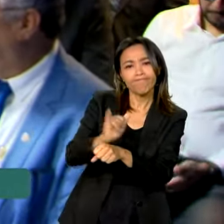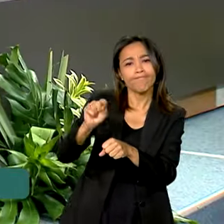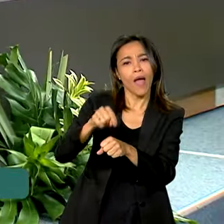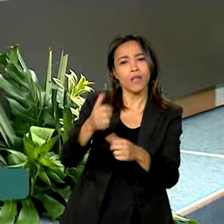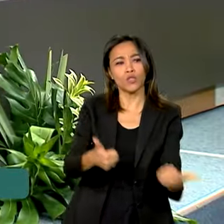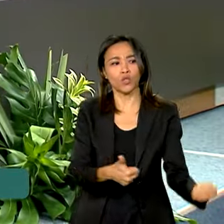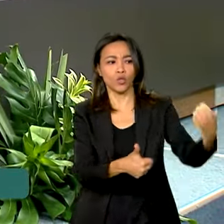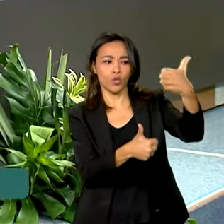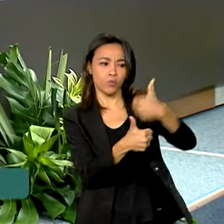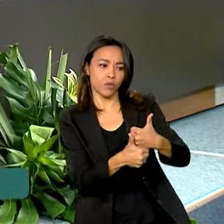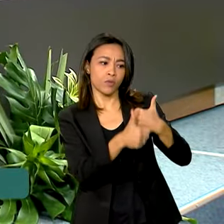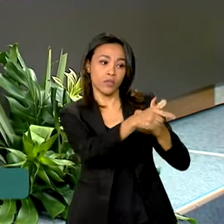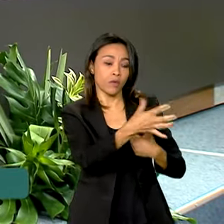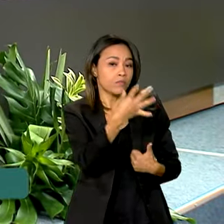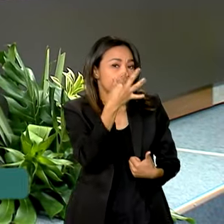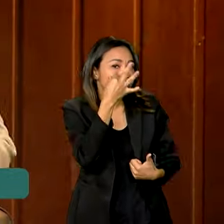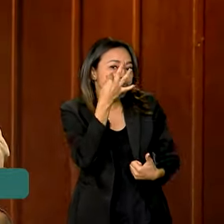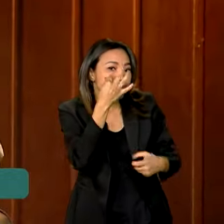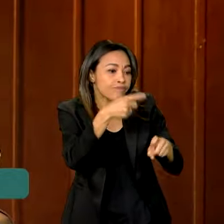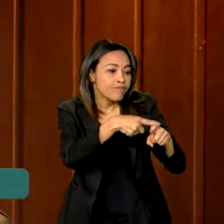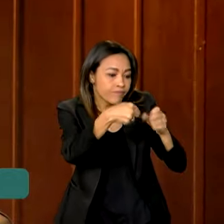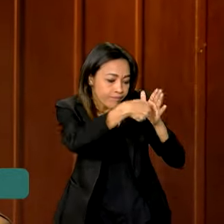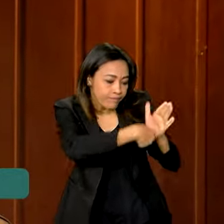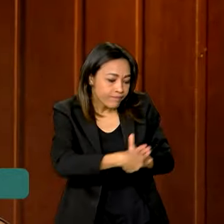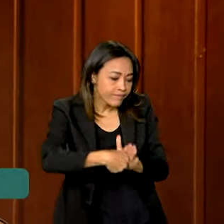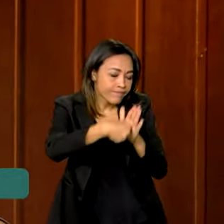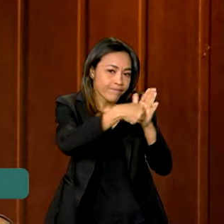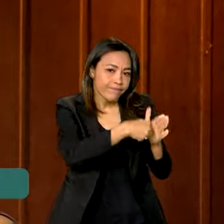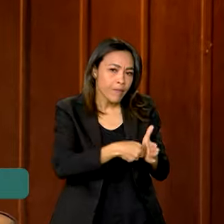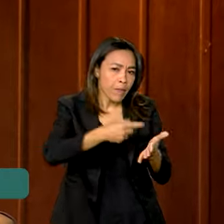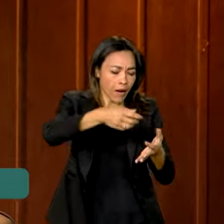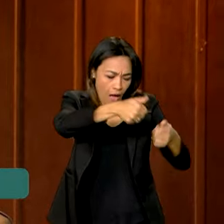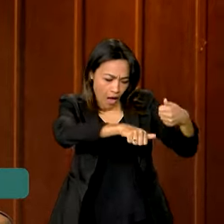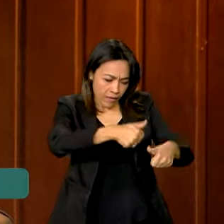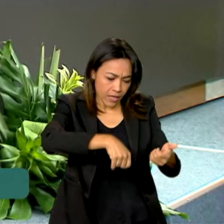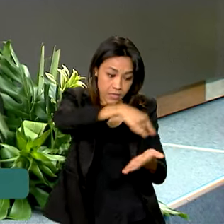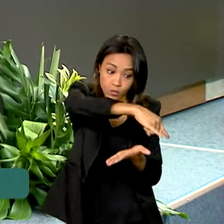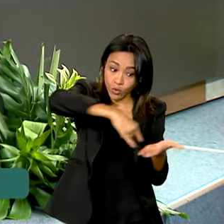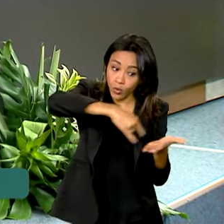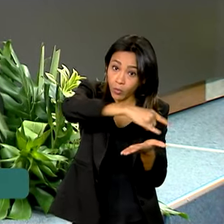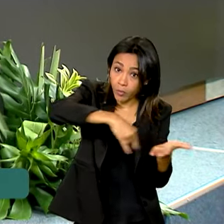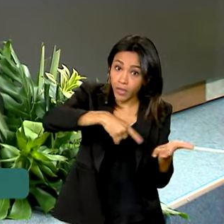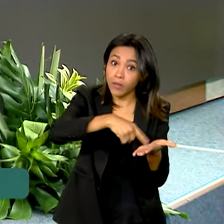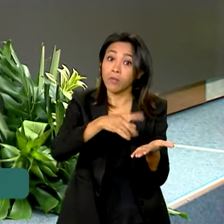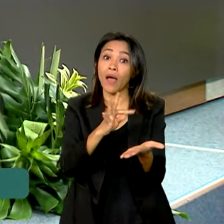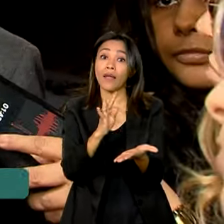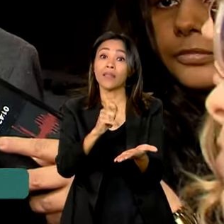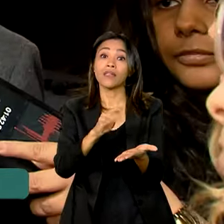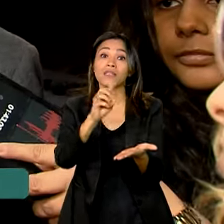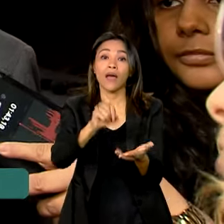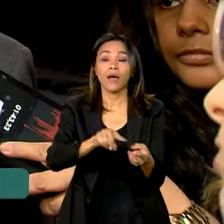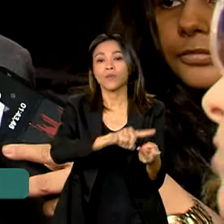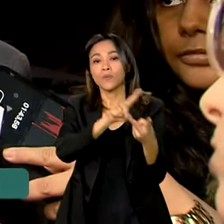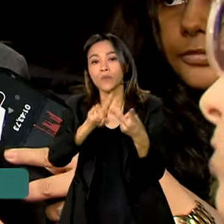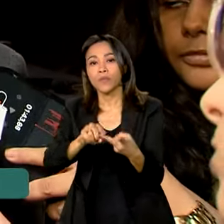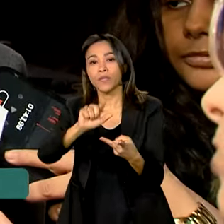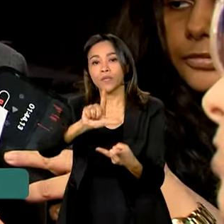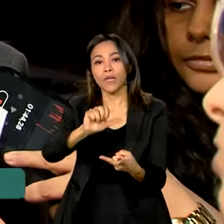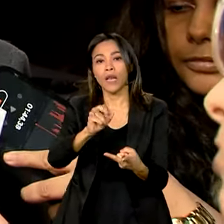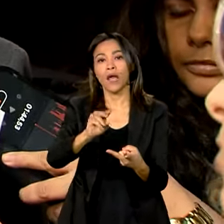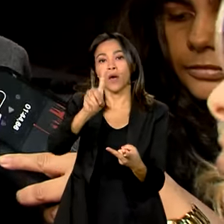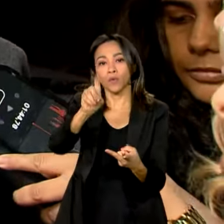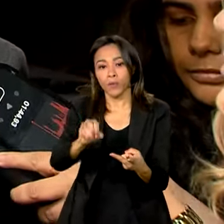substituição da perícia médica presencial por análise de documentos, como atestados e laudos. Nós temos que melhorar essa